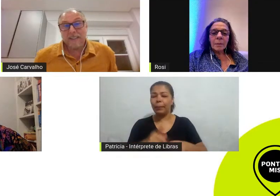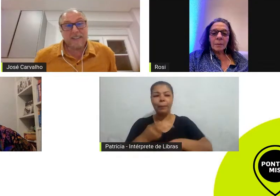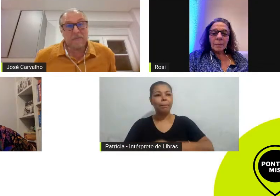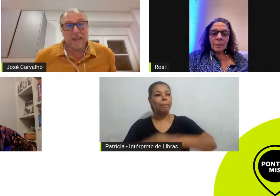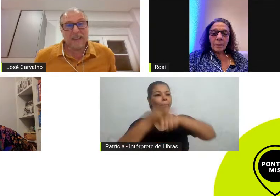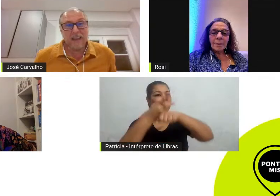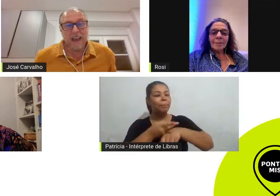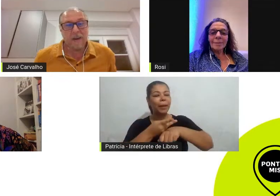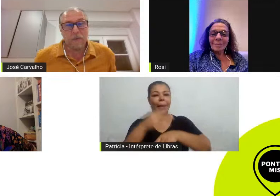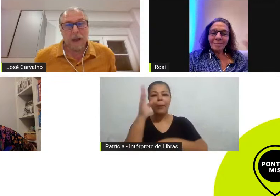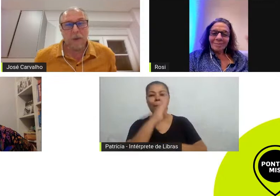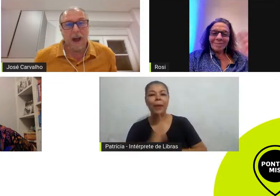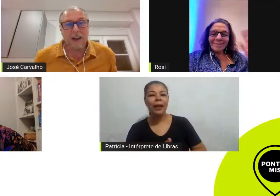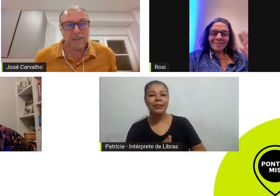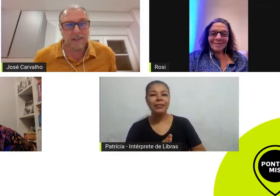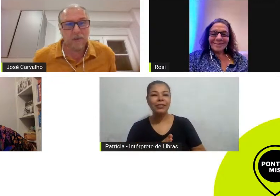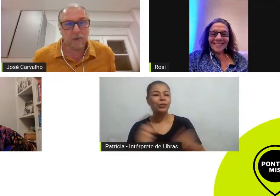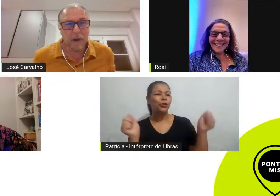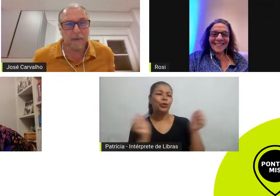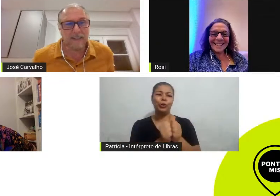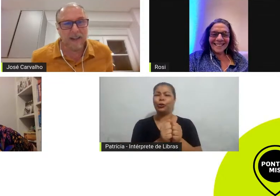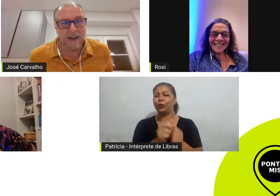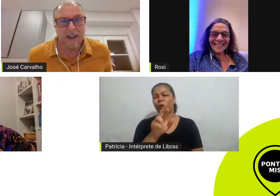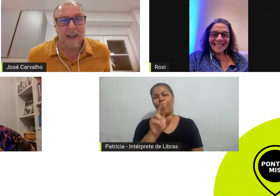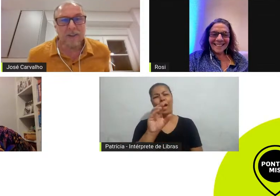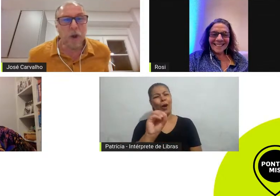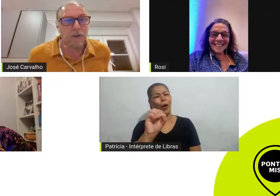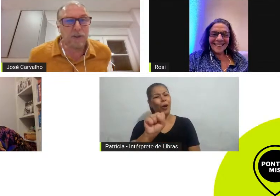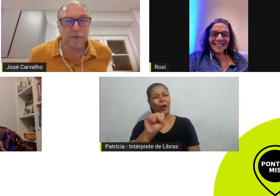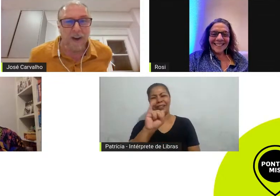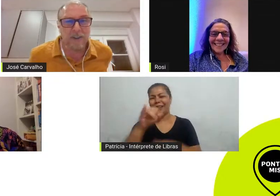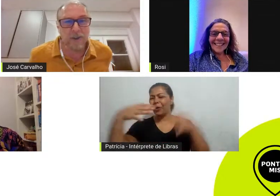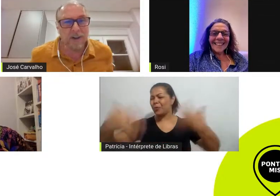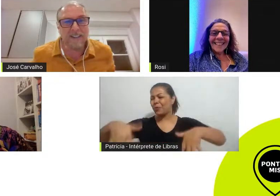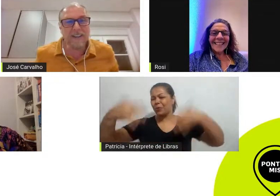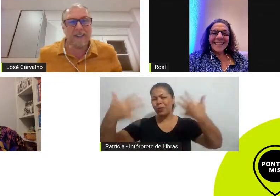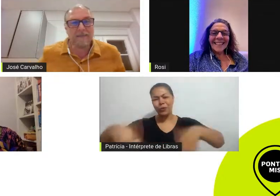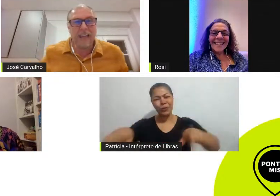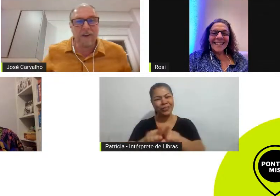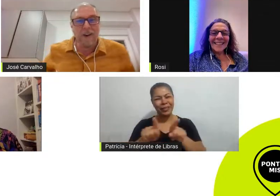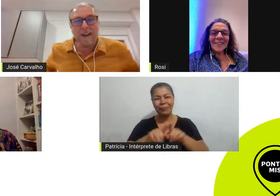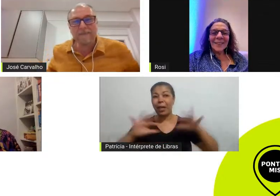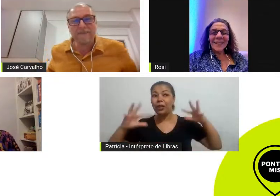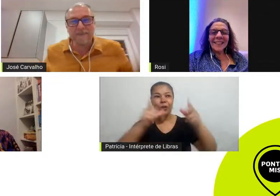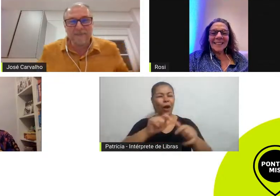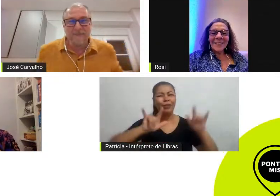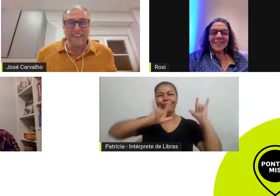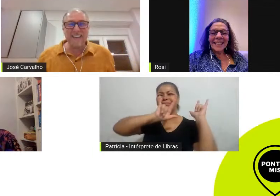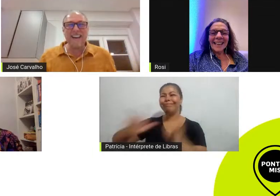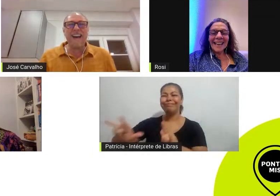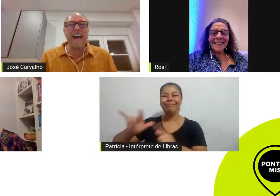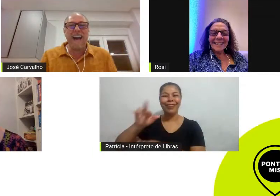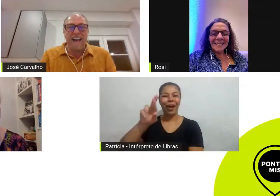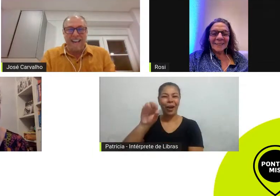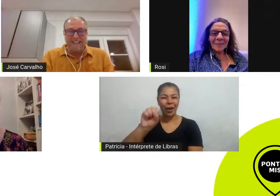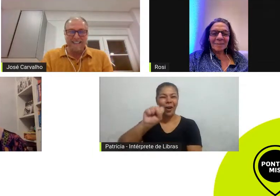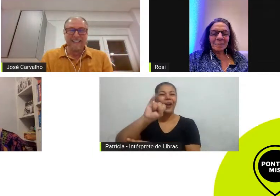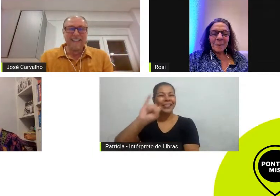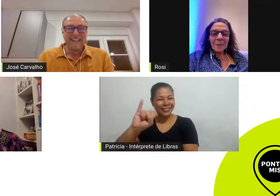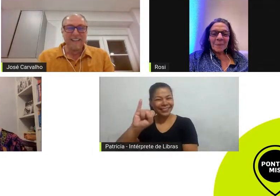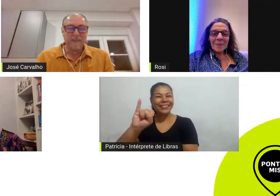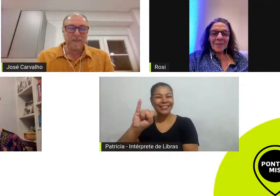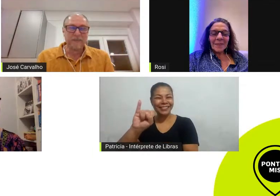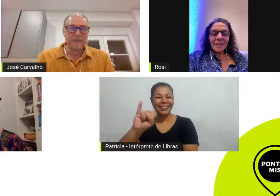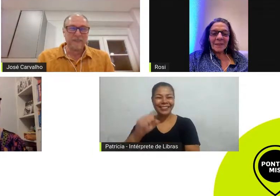está aqui com a Rosi também que é um baluarte da cultura brasileira todos os fãs de Rosi é louco exatamente vou aproveitar